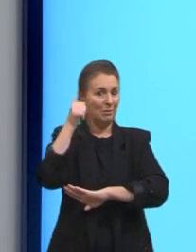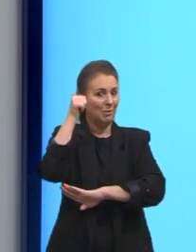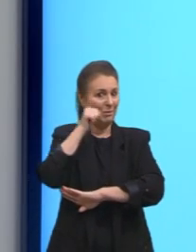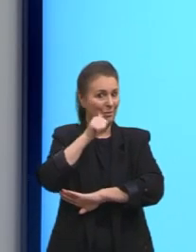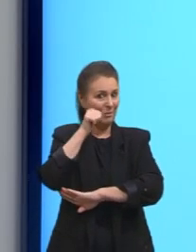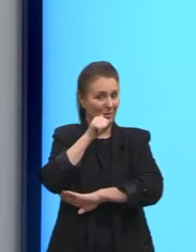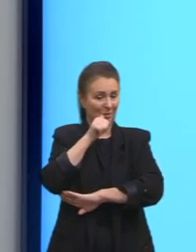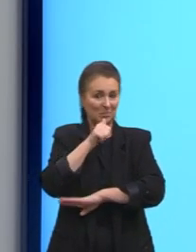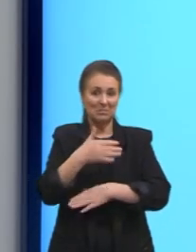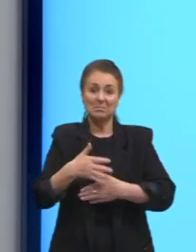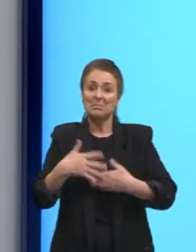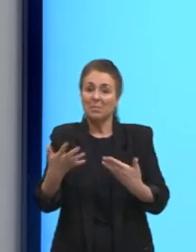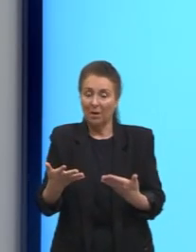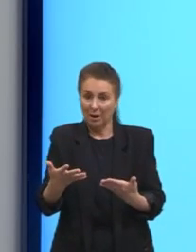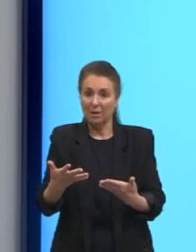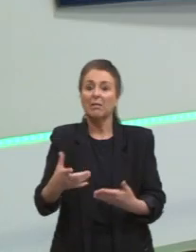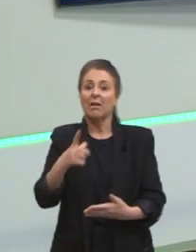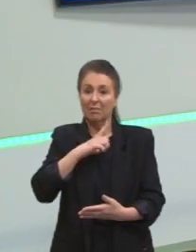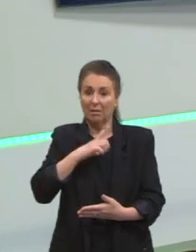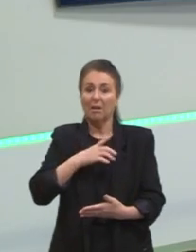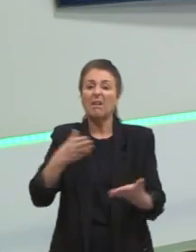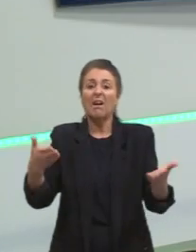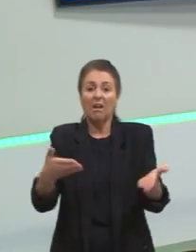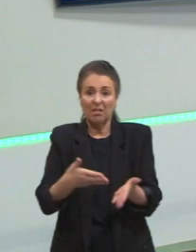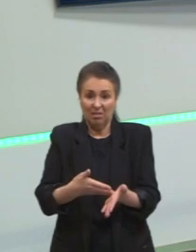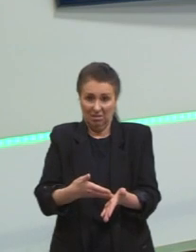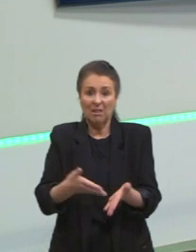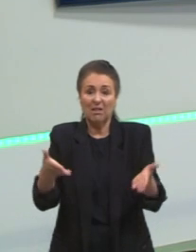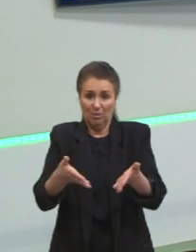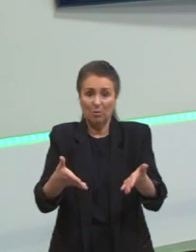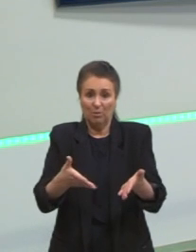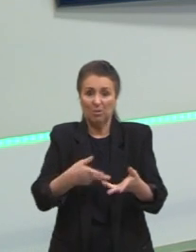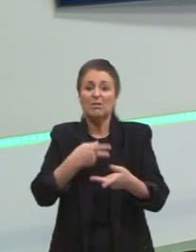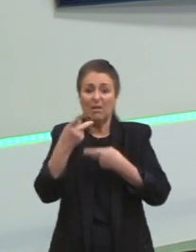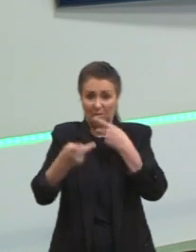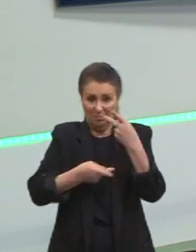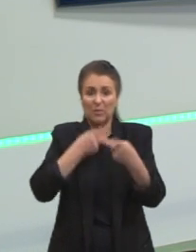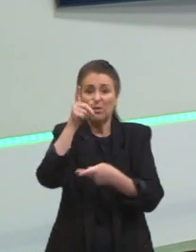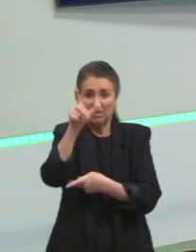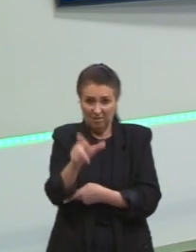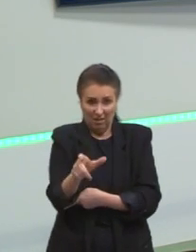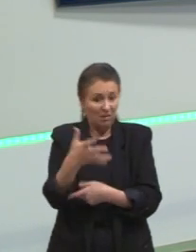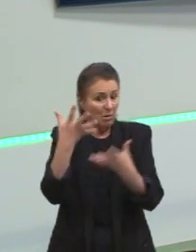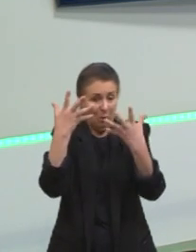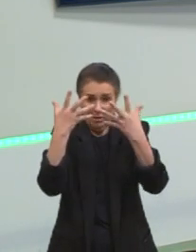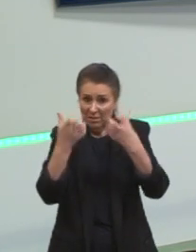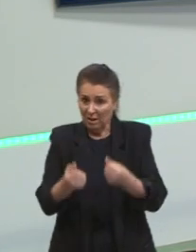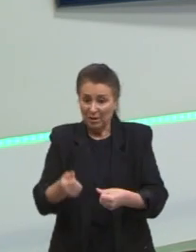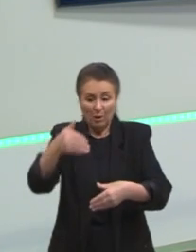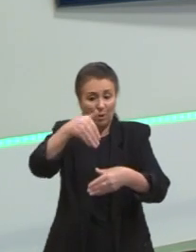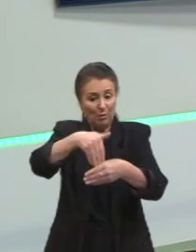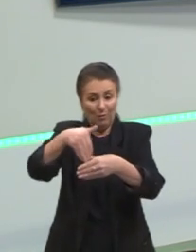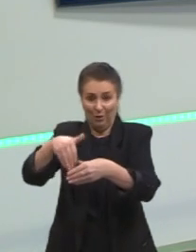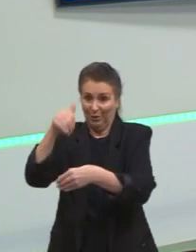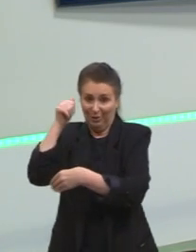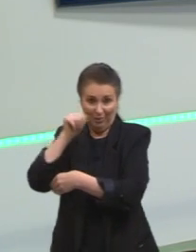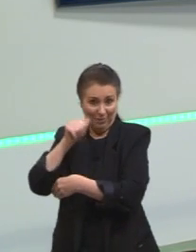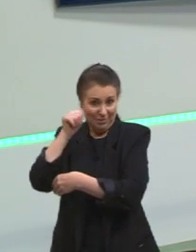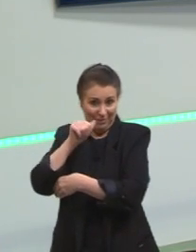absurdo, porque, infelizmente, até hoje tem gente que fala umas barbaridades dessas, né? Até hoje, talvez, tenham pessoas que sejam contra o voto feminino.